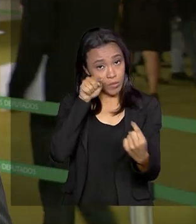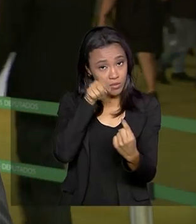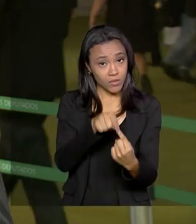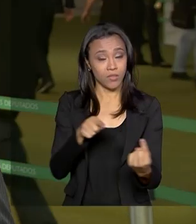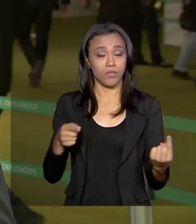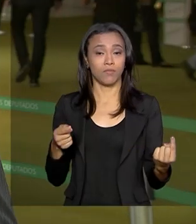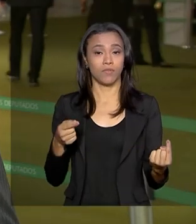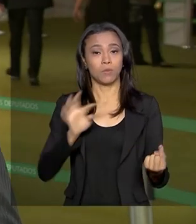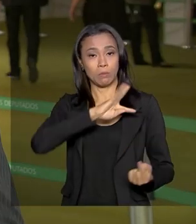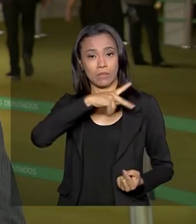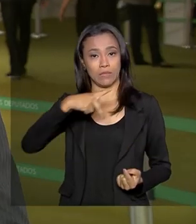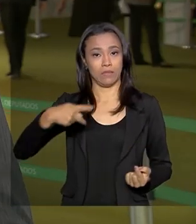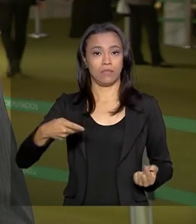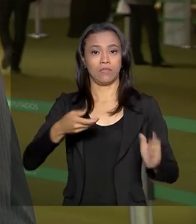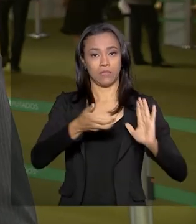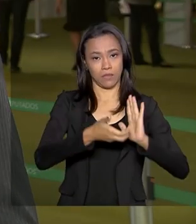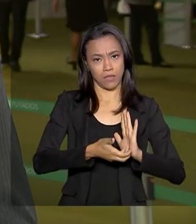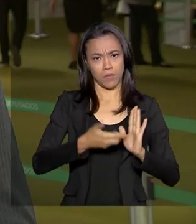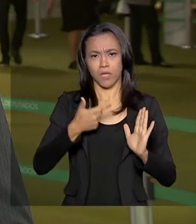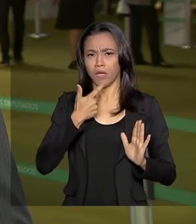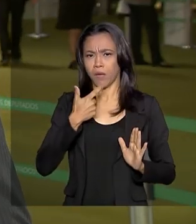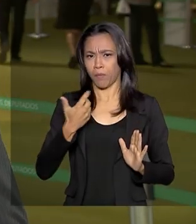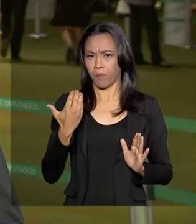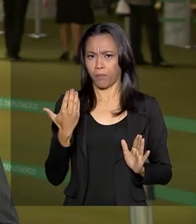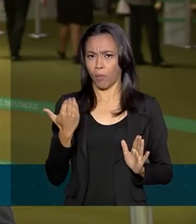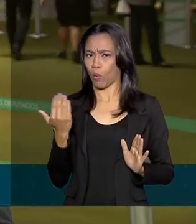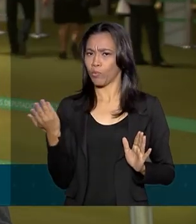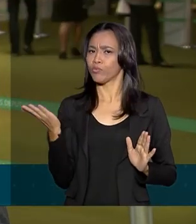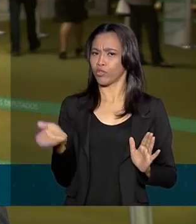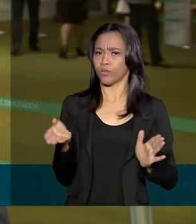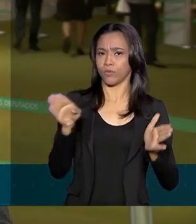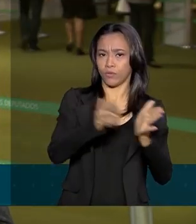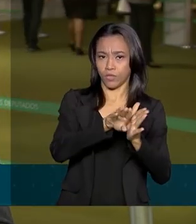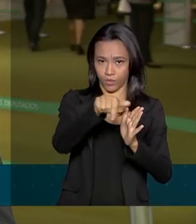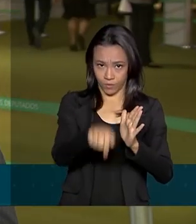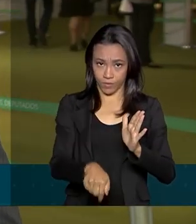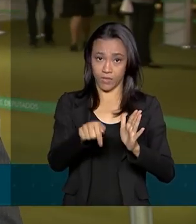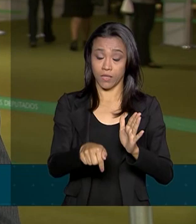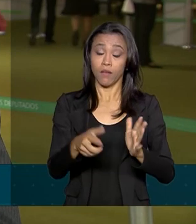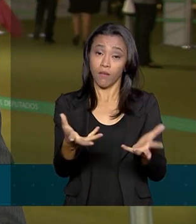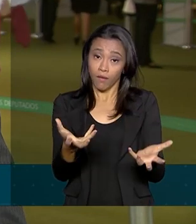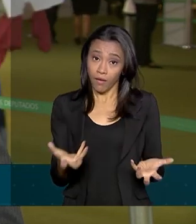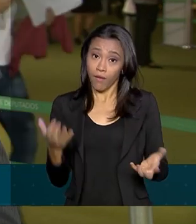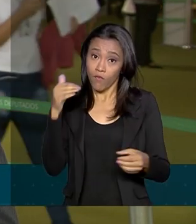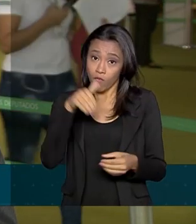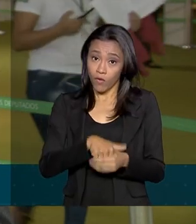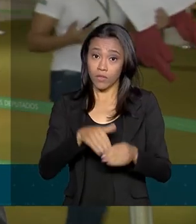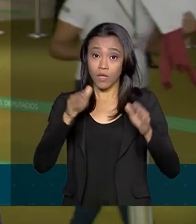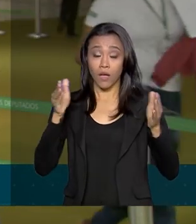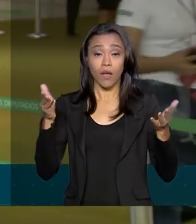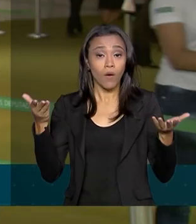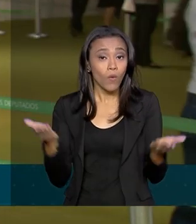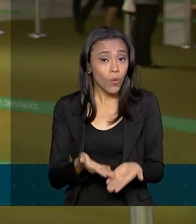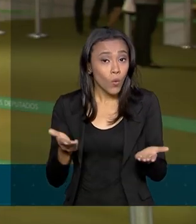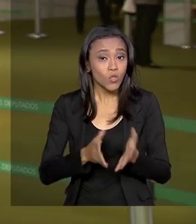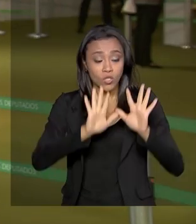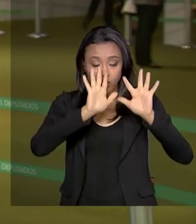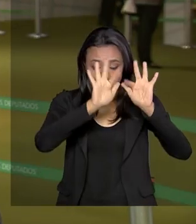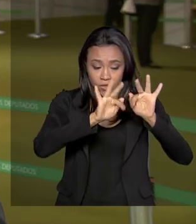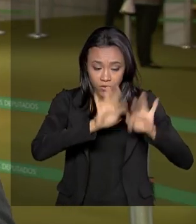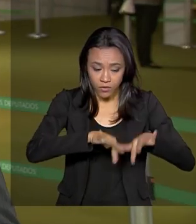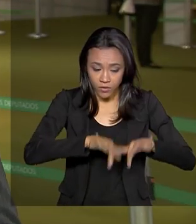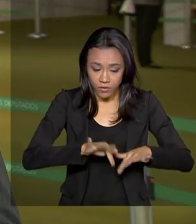presidente da Câmara, Rodrigo Maia, que chegou agora há pouco aqui ao Congresso. Ele disse que quer votar ainda hoje, encerrar ainda hoje a votação de todos esses